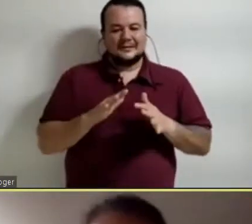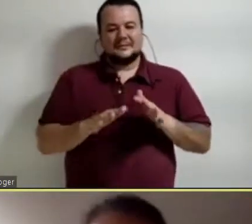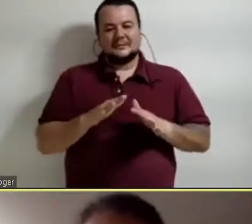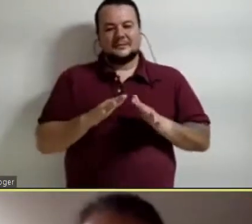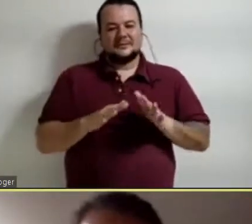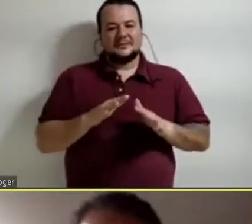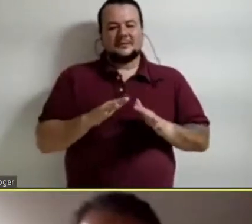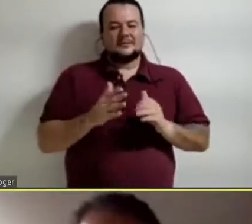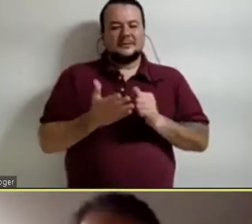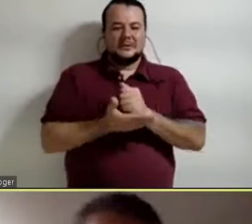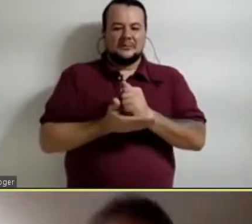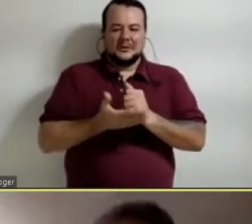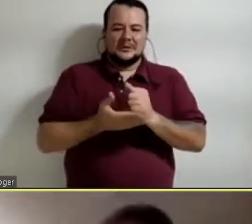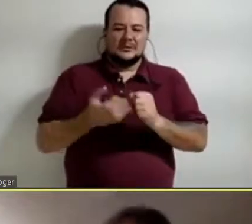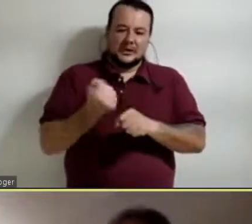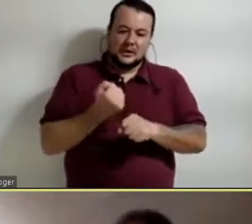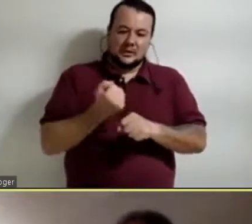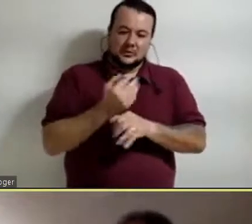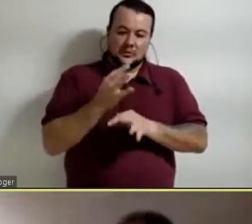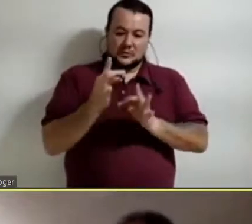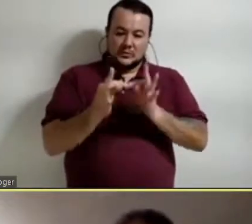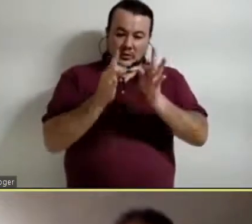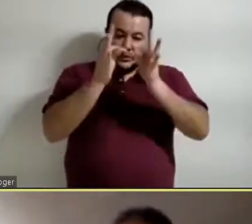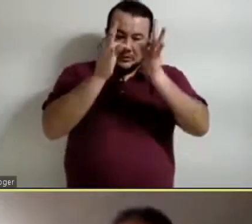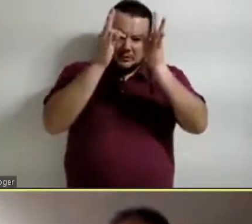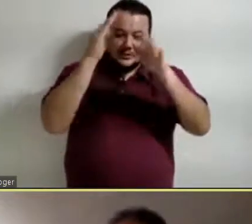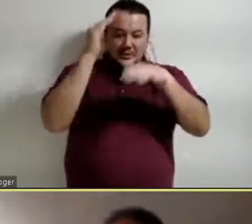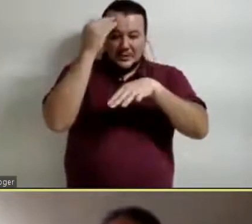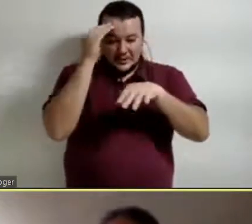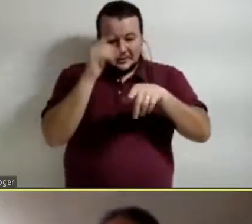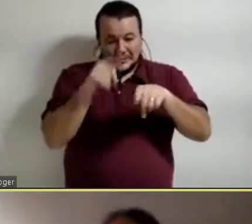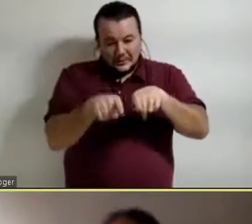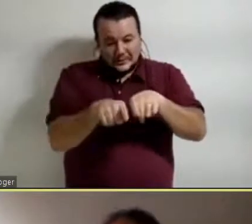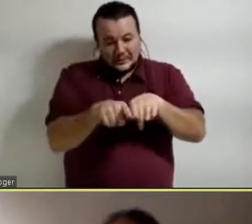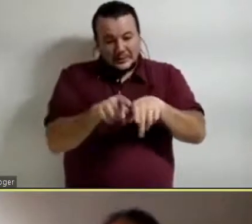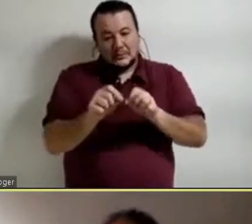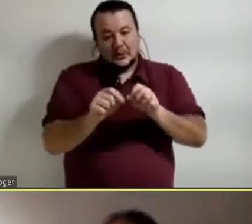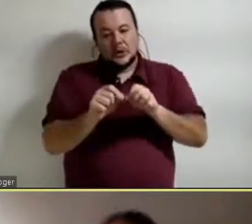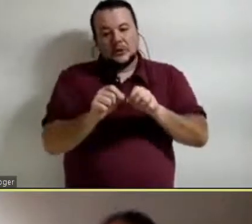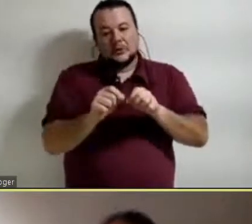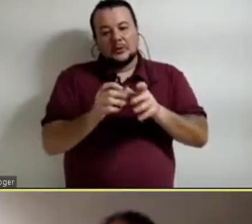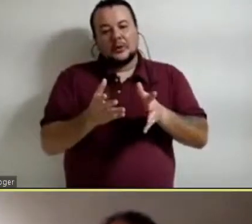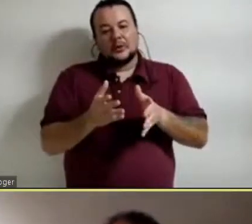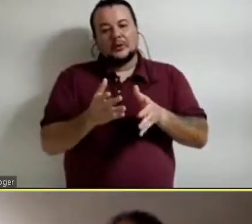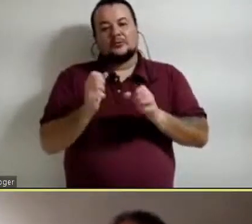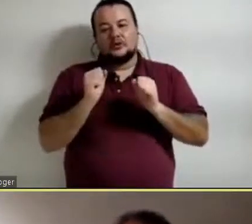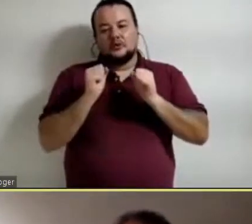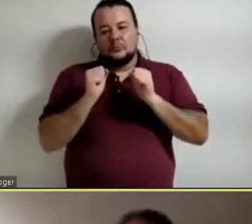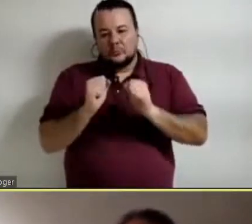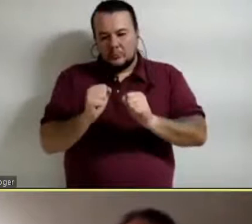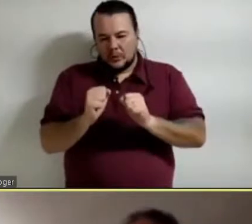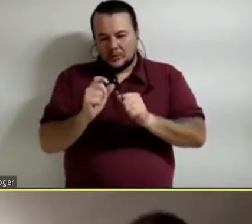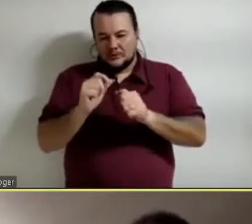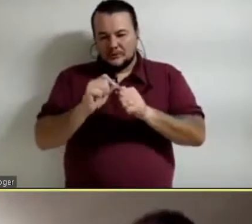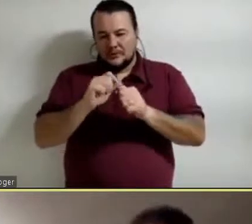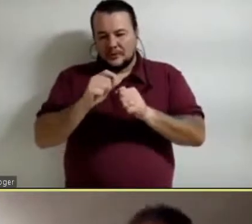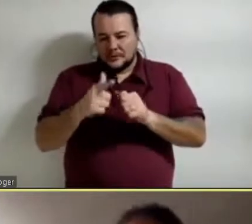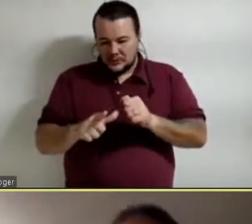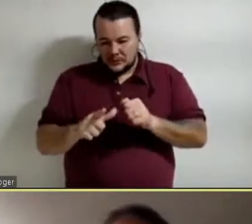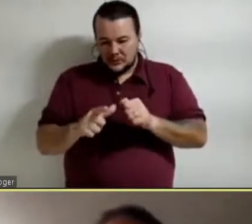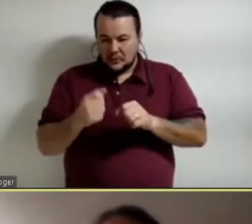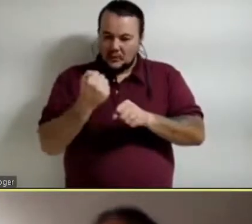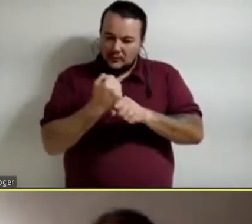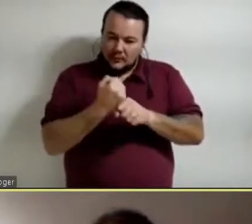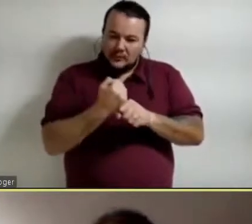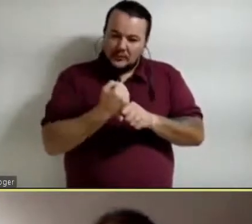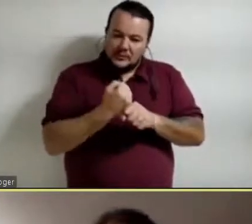também que, por uma parte, e poder recuperá-las, mas não em um sentido romântico, mas